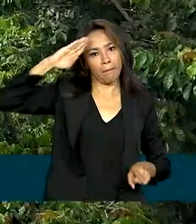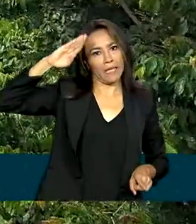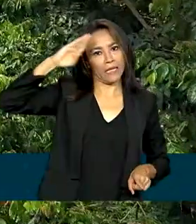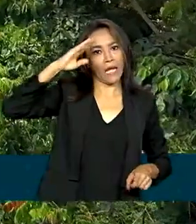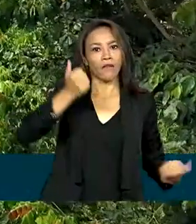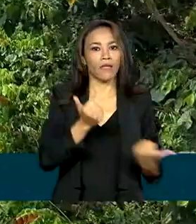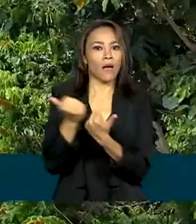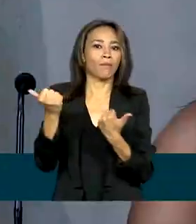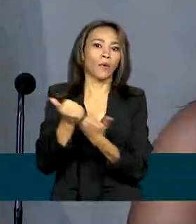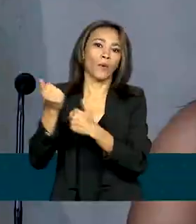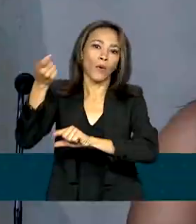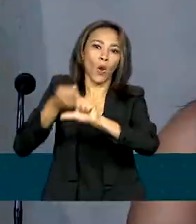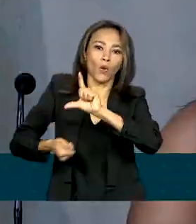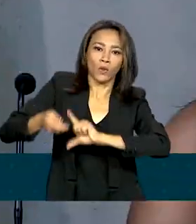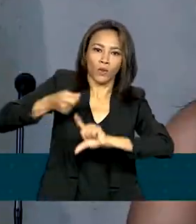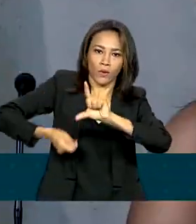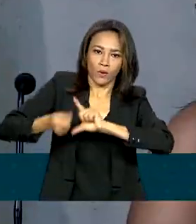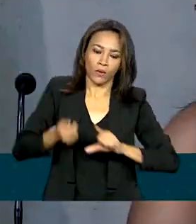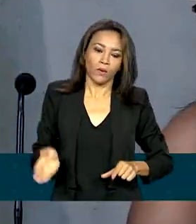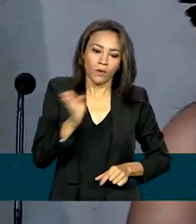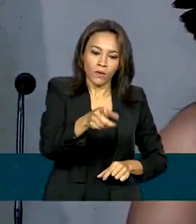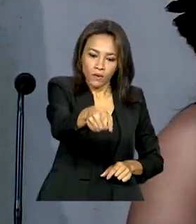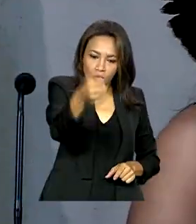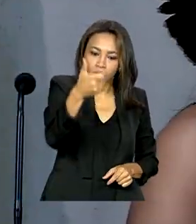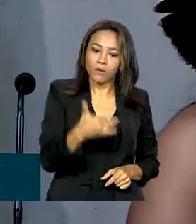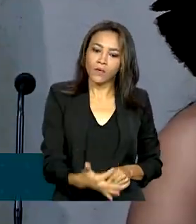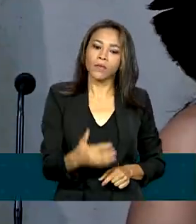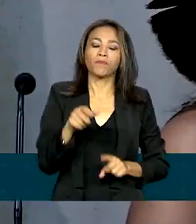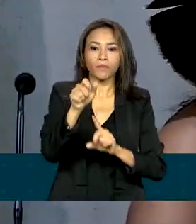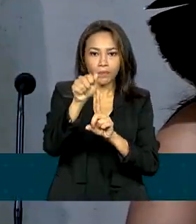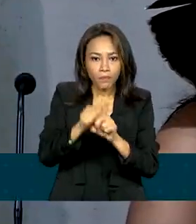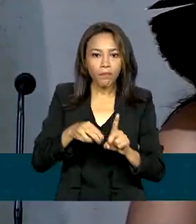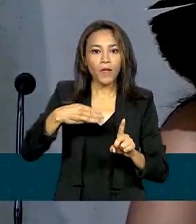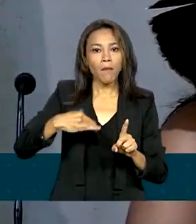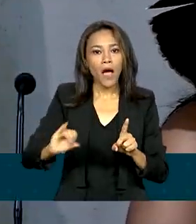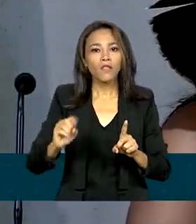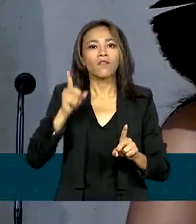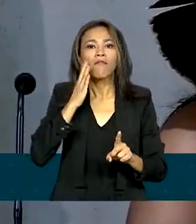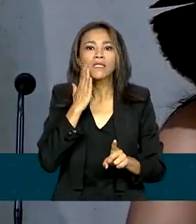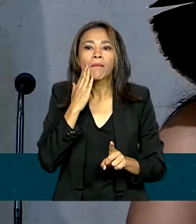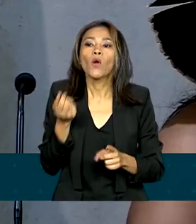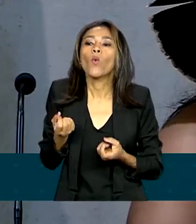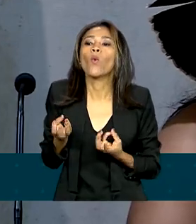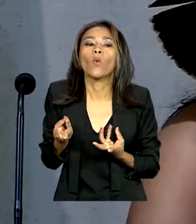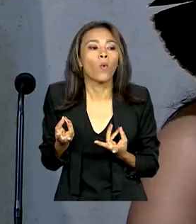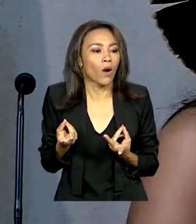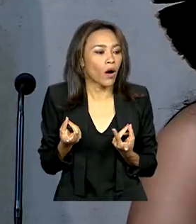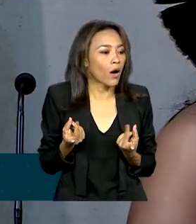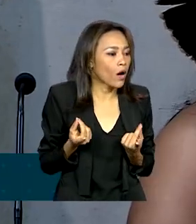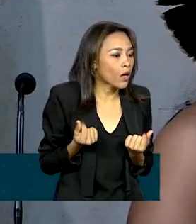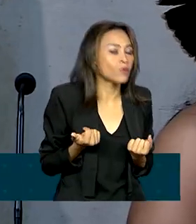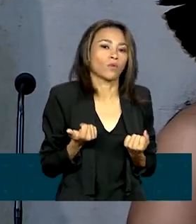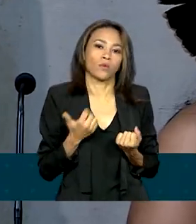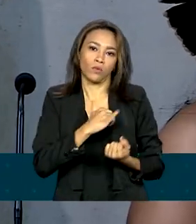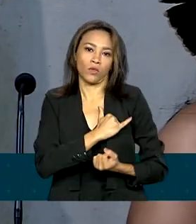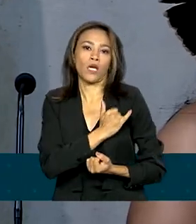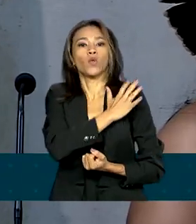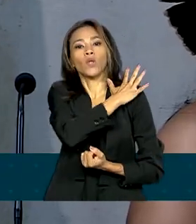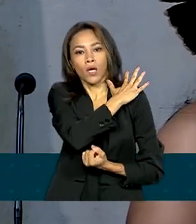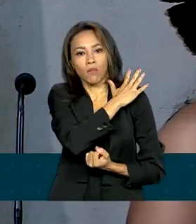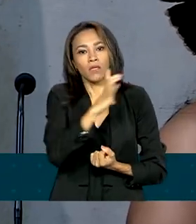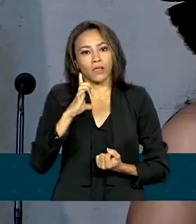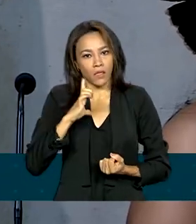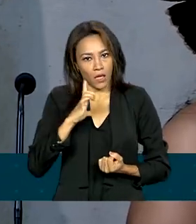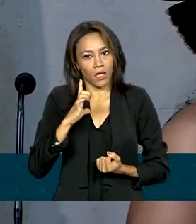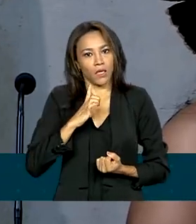darão apoio logístico. O IBGE, em março, vai contar quantos Yanomamis nós somos. Porque sim,